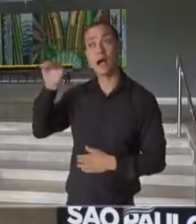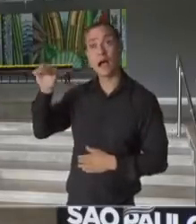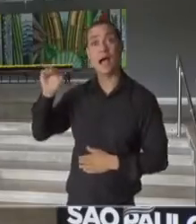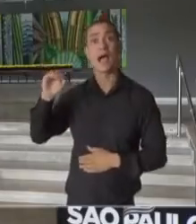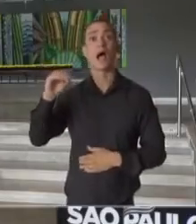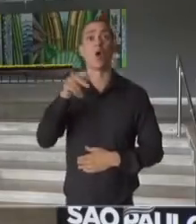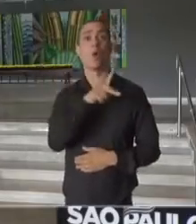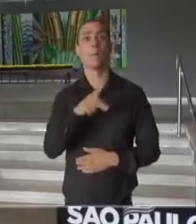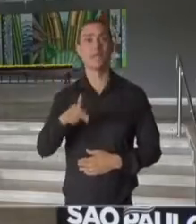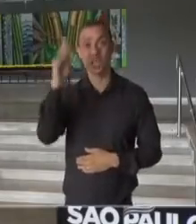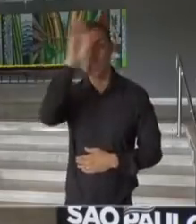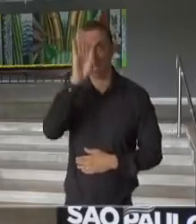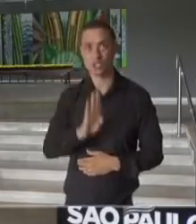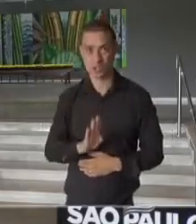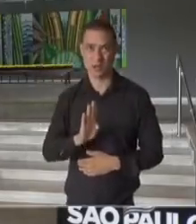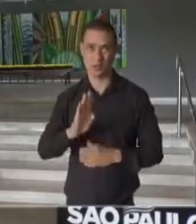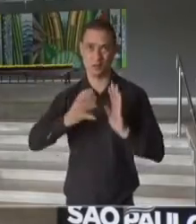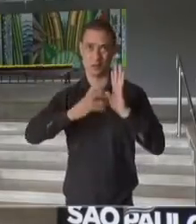do partido, Bruno Araújo.